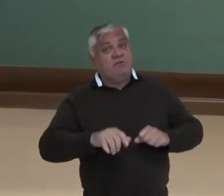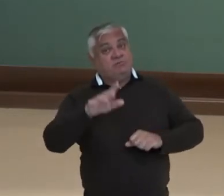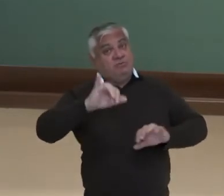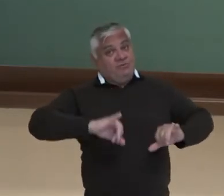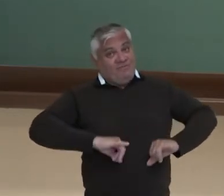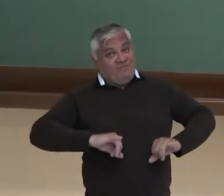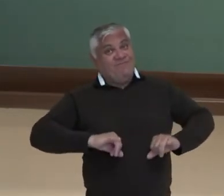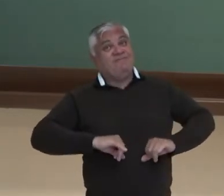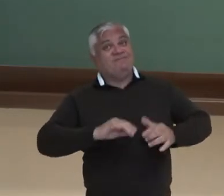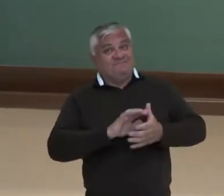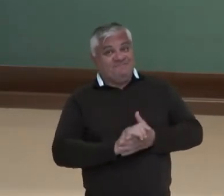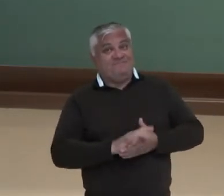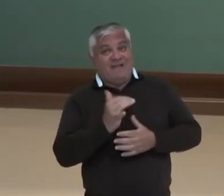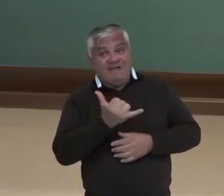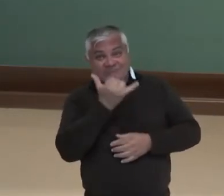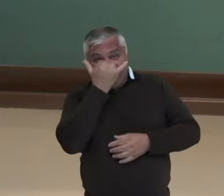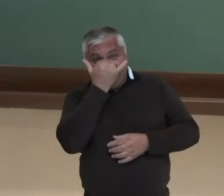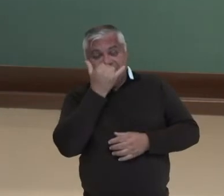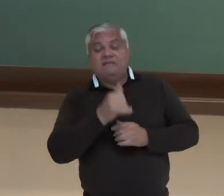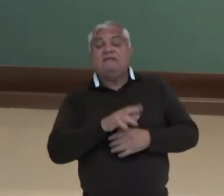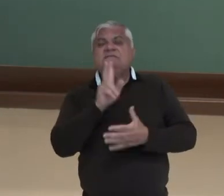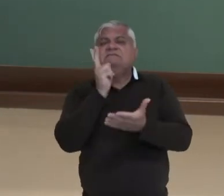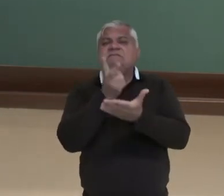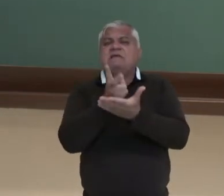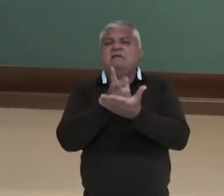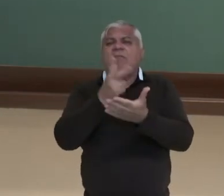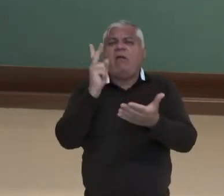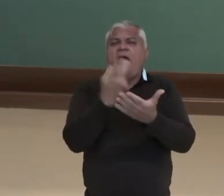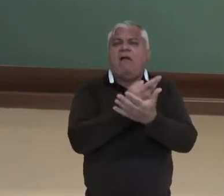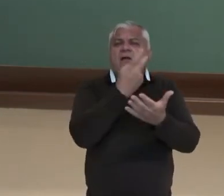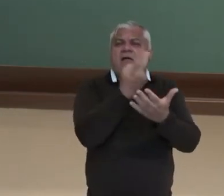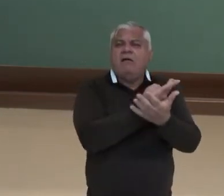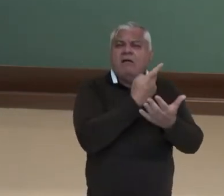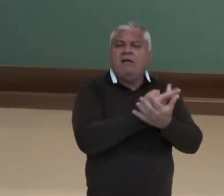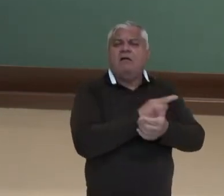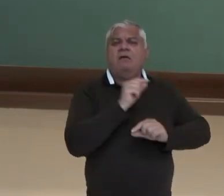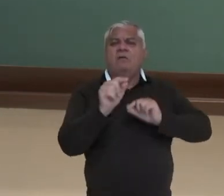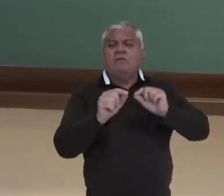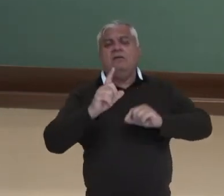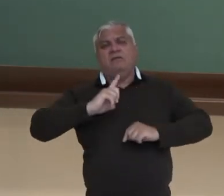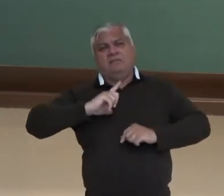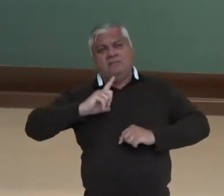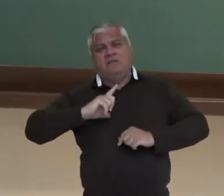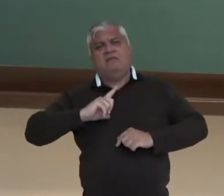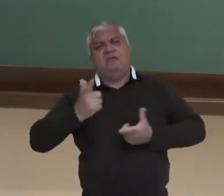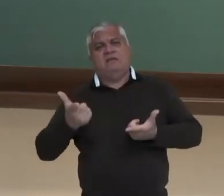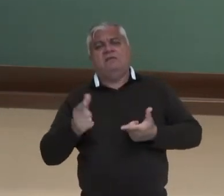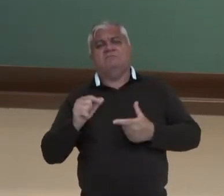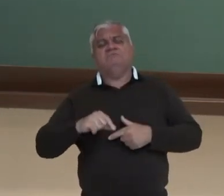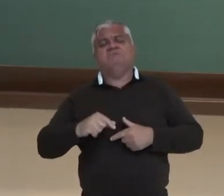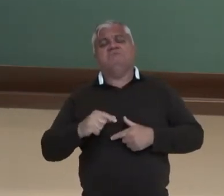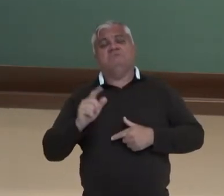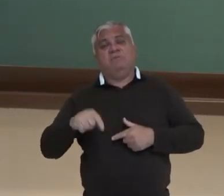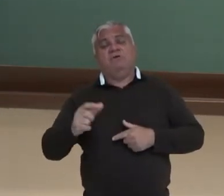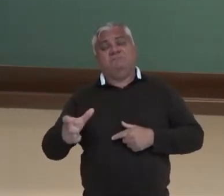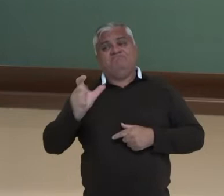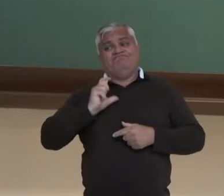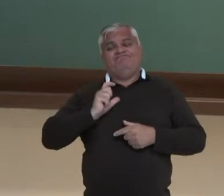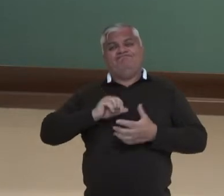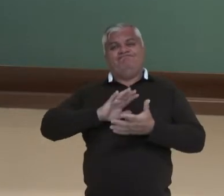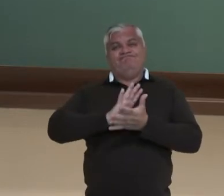Não é mesmo, né? Sempre que nós fazemos coisas erradas, nós estamos ali passíveis de punição.